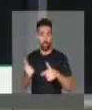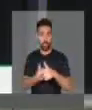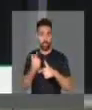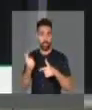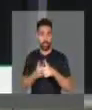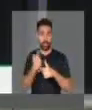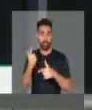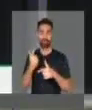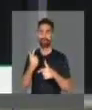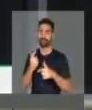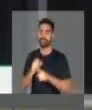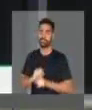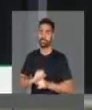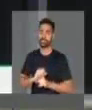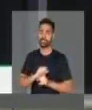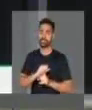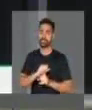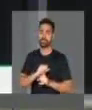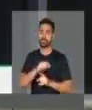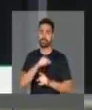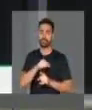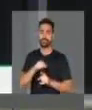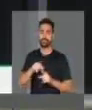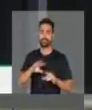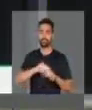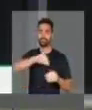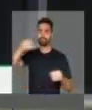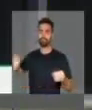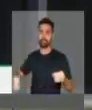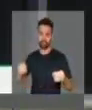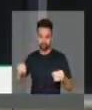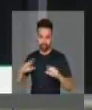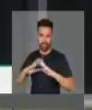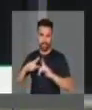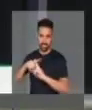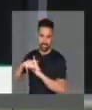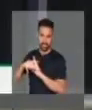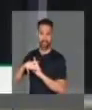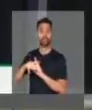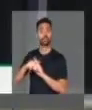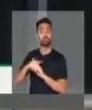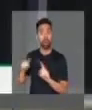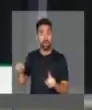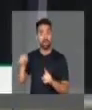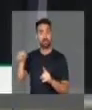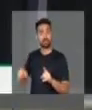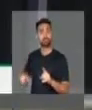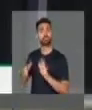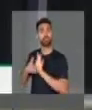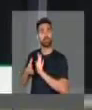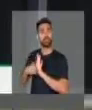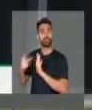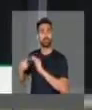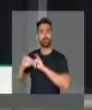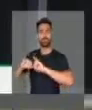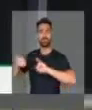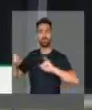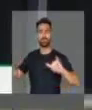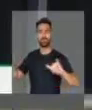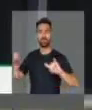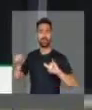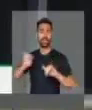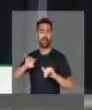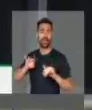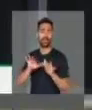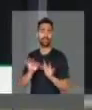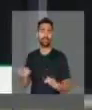excomungado, mas os resultados da reforma se propagaram. Não foi somente propor divisão da